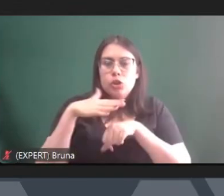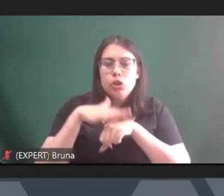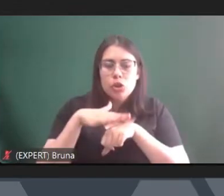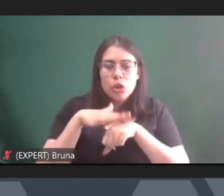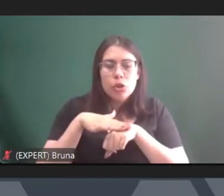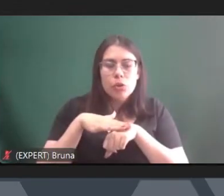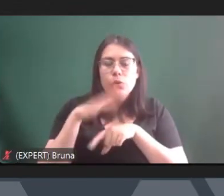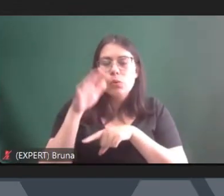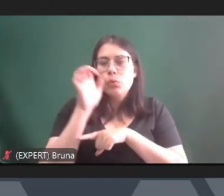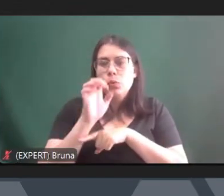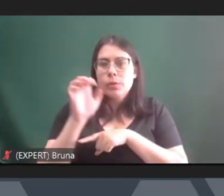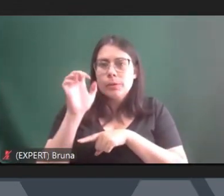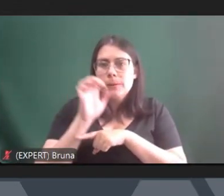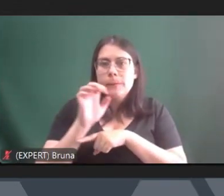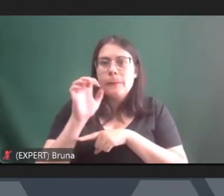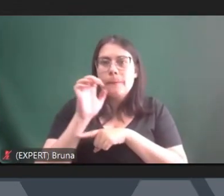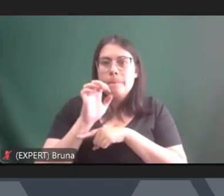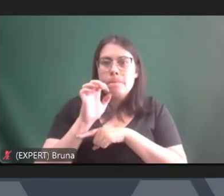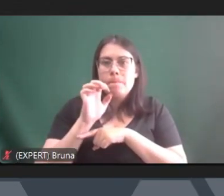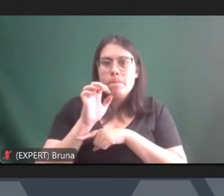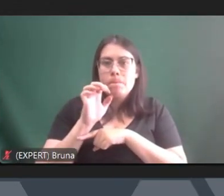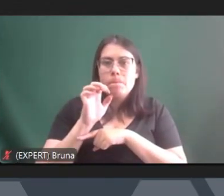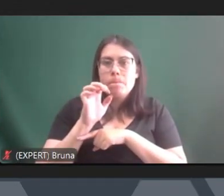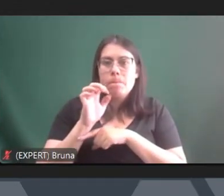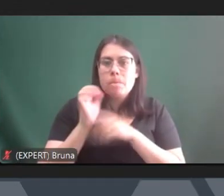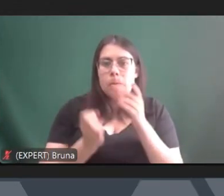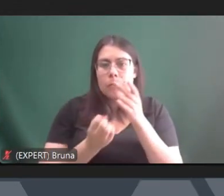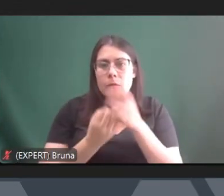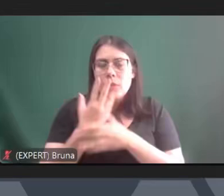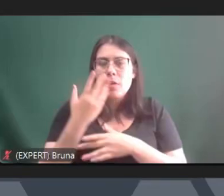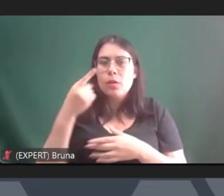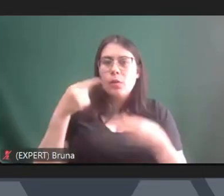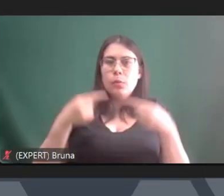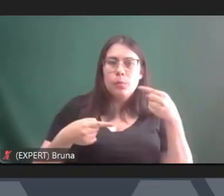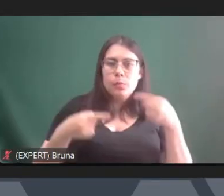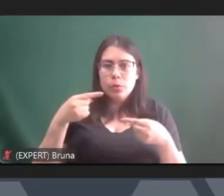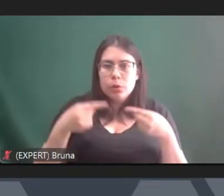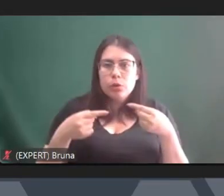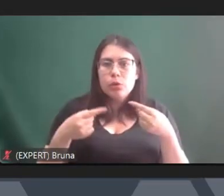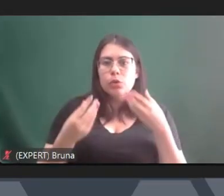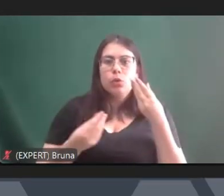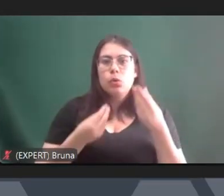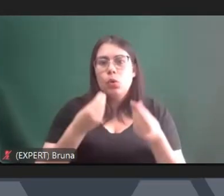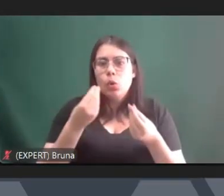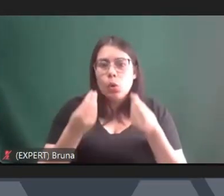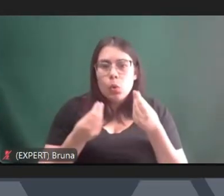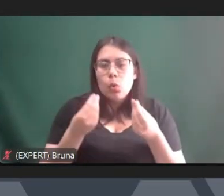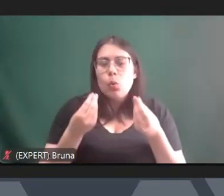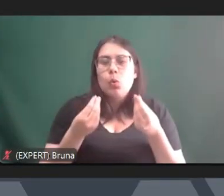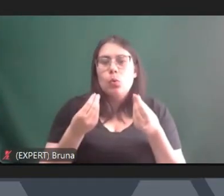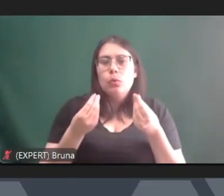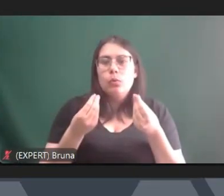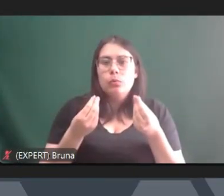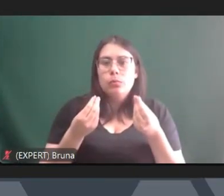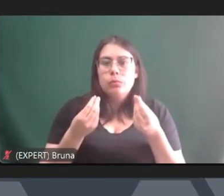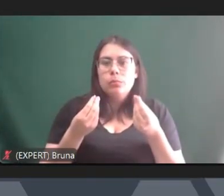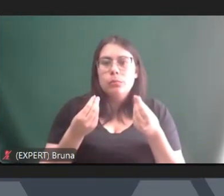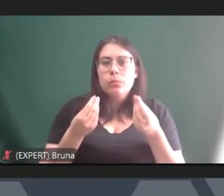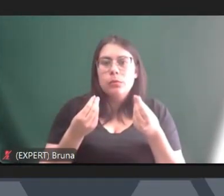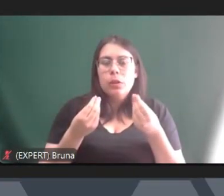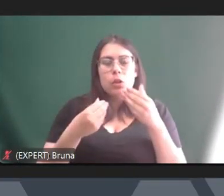o Estado se relaciona na construção das polícias como é que isso se relaciona com a